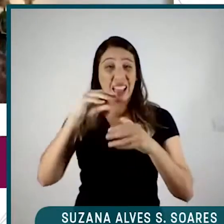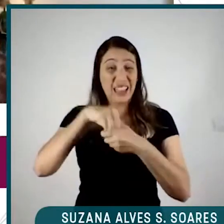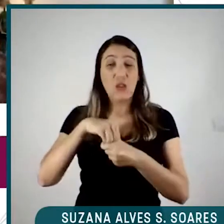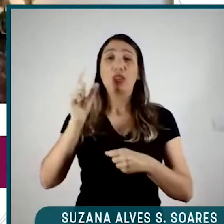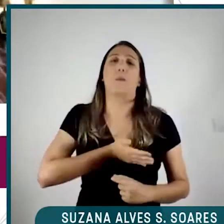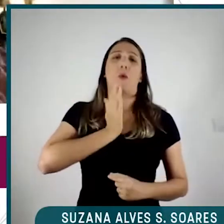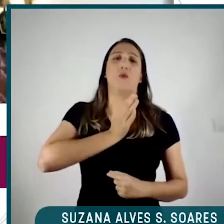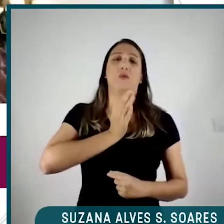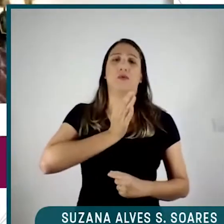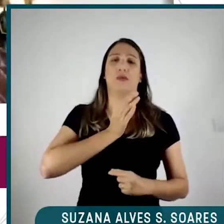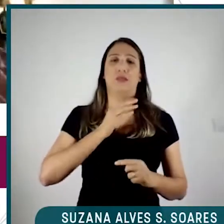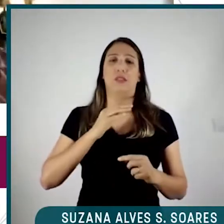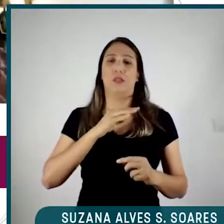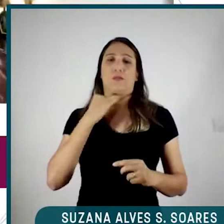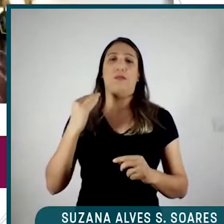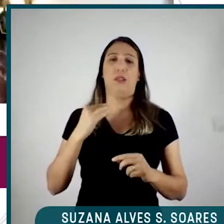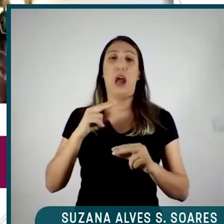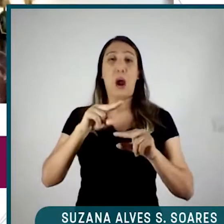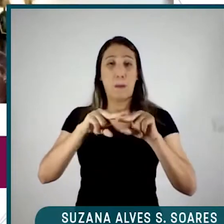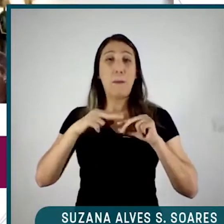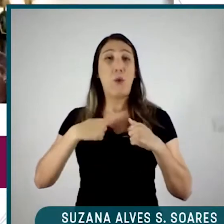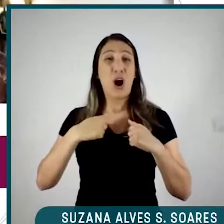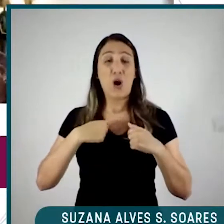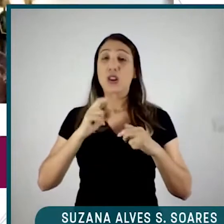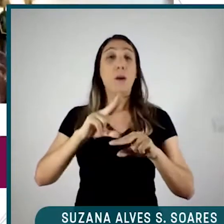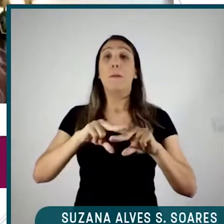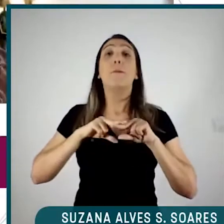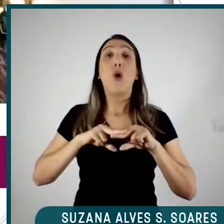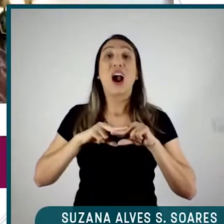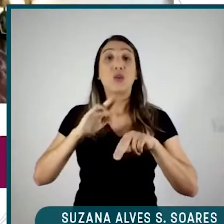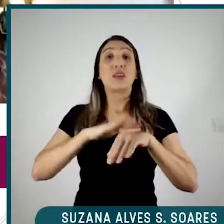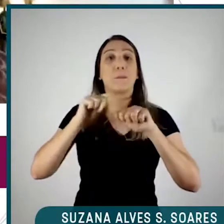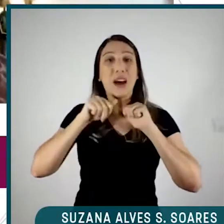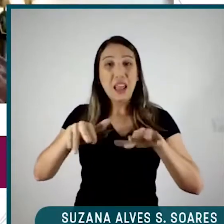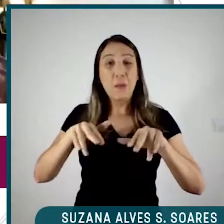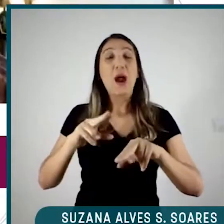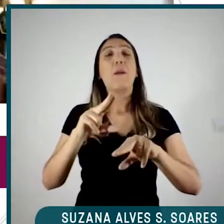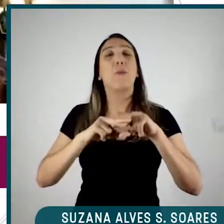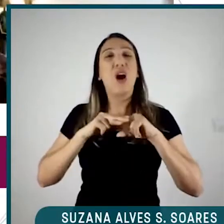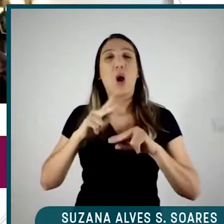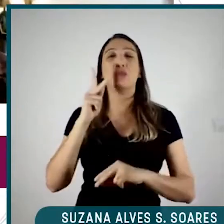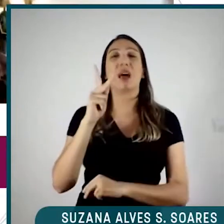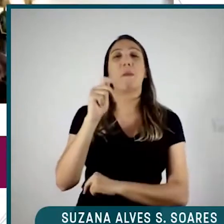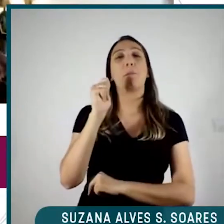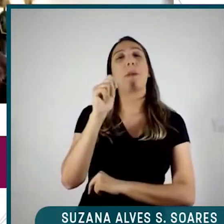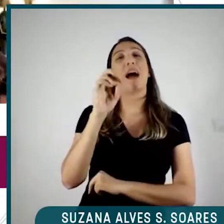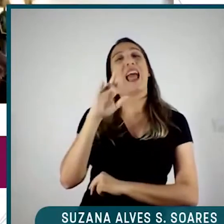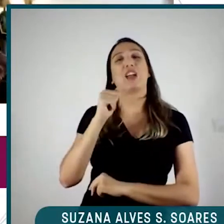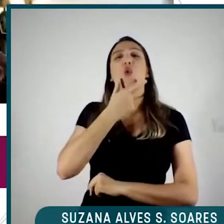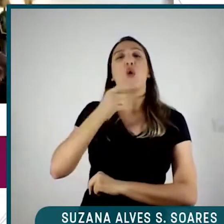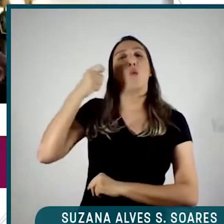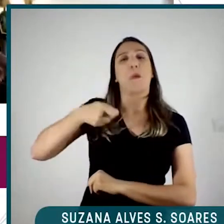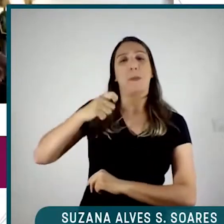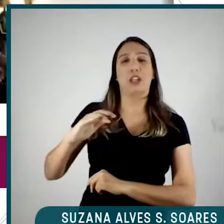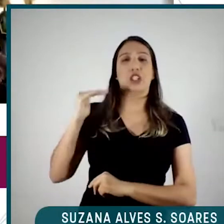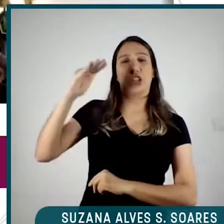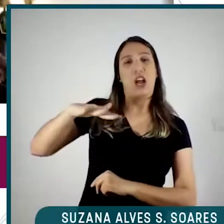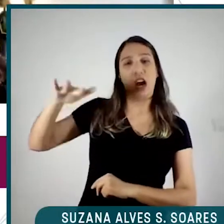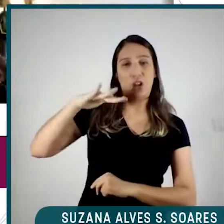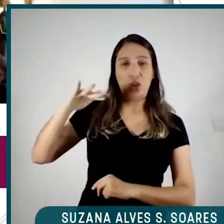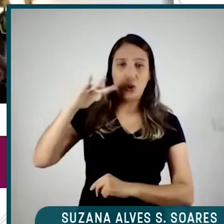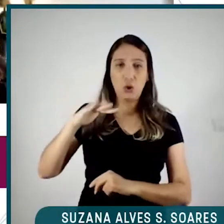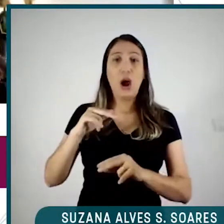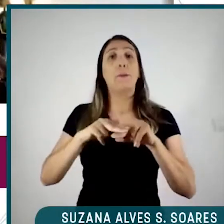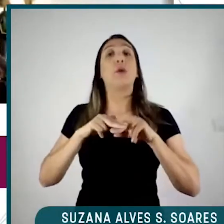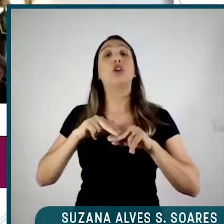anterior a isso. Ela morreu pela pandemia e pelo patriarcado. Ela morreu porque agora, uma configuração política da qual nós temos no